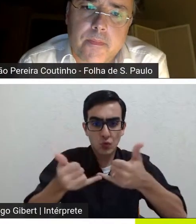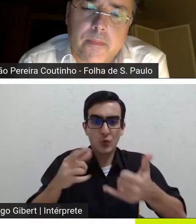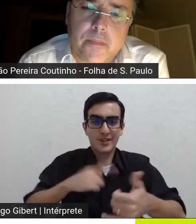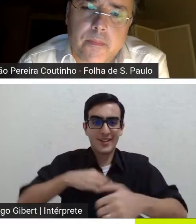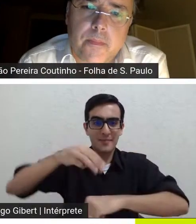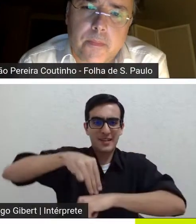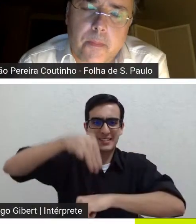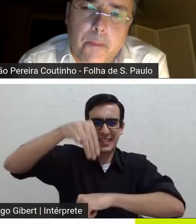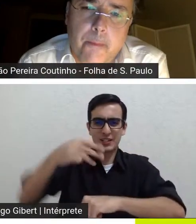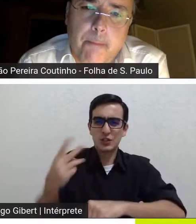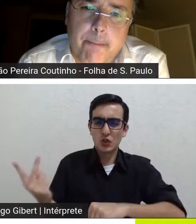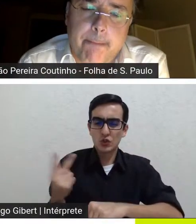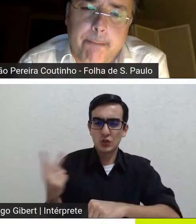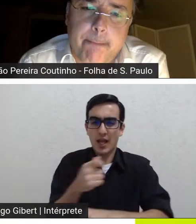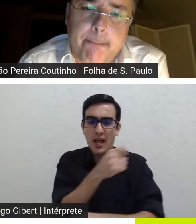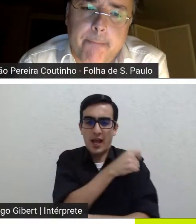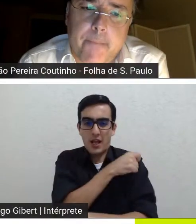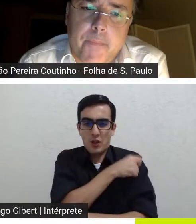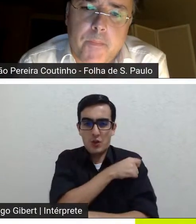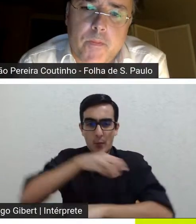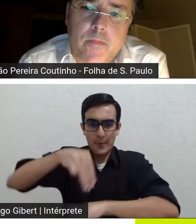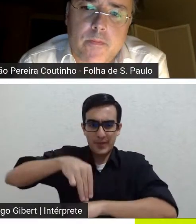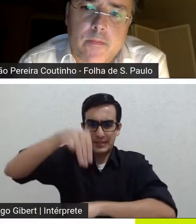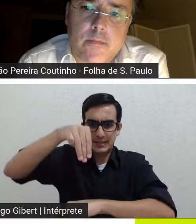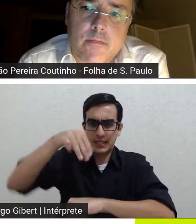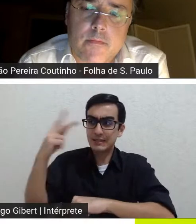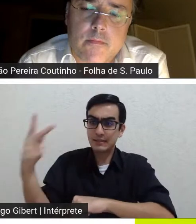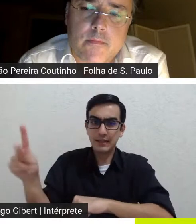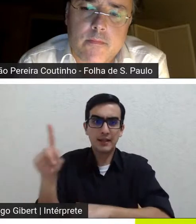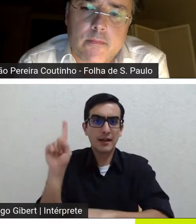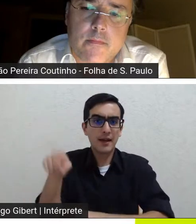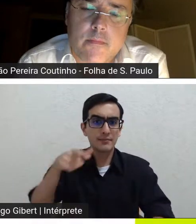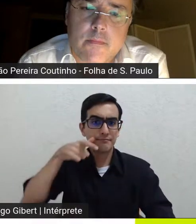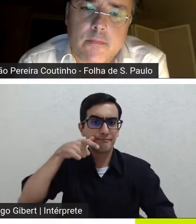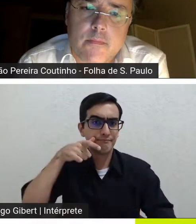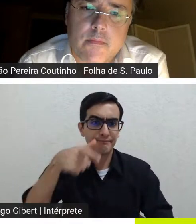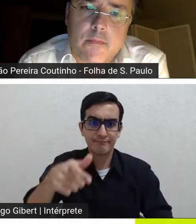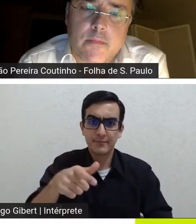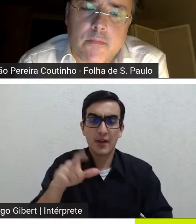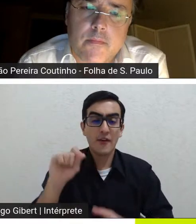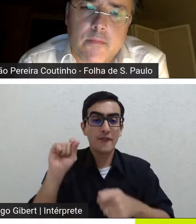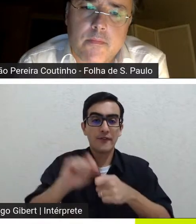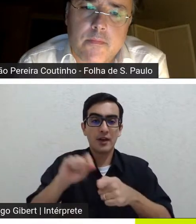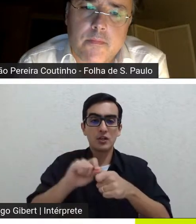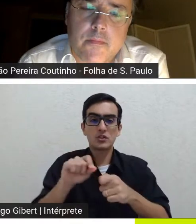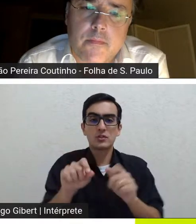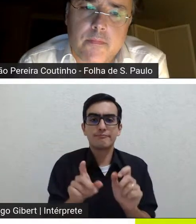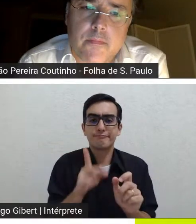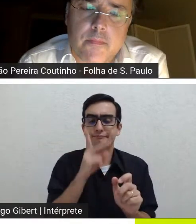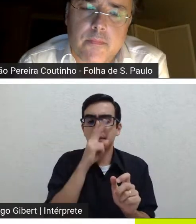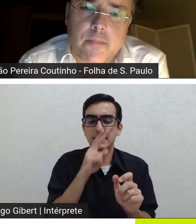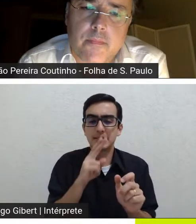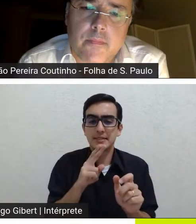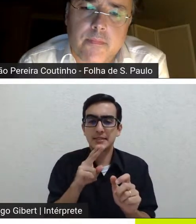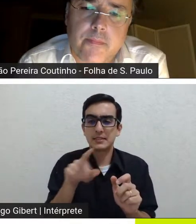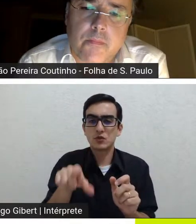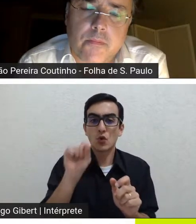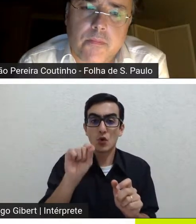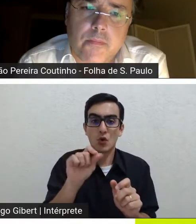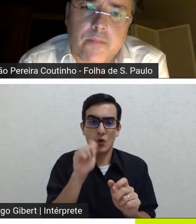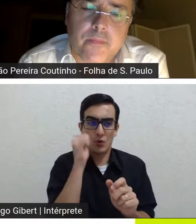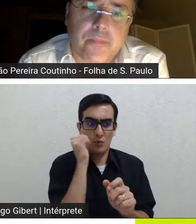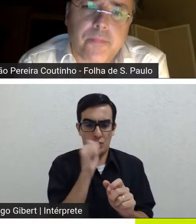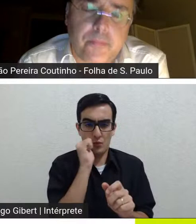fomos colegas no mestrado o mestrado dela é muito interessante ela faz um recorte de uma paciente que